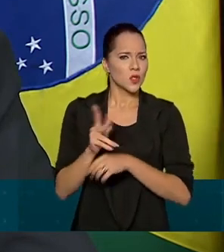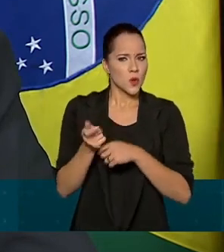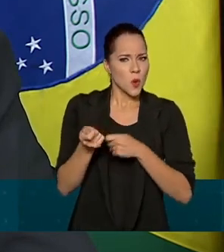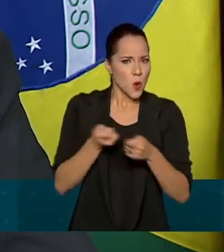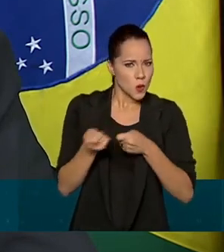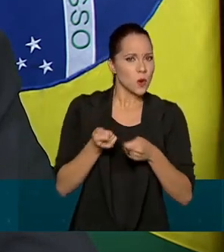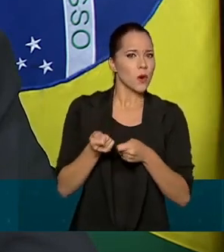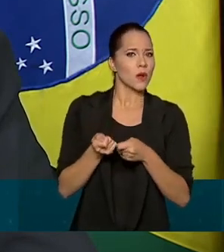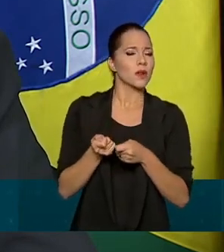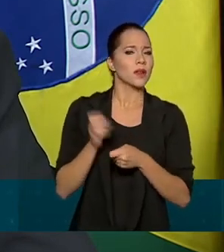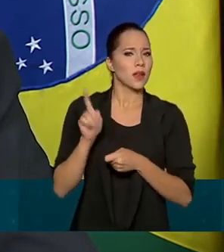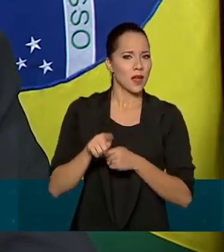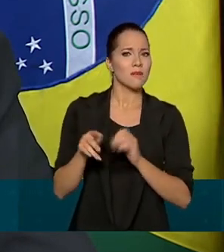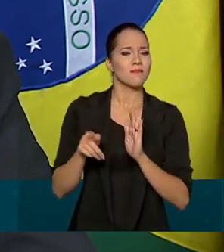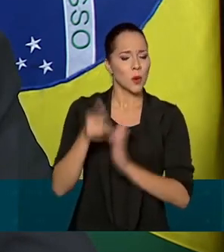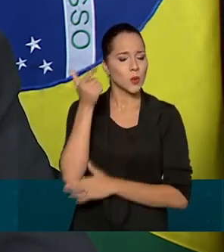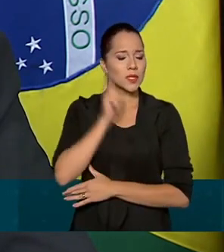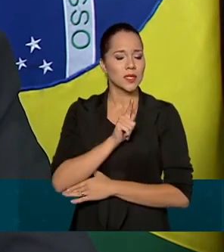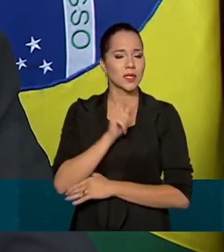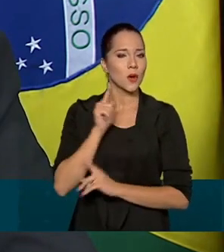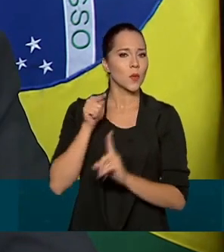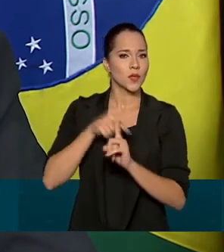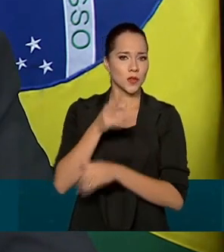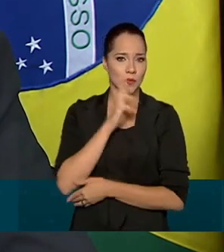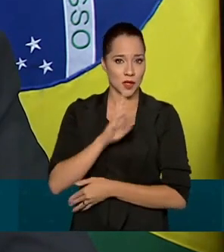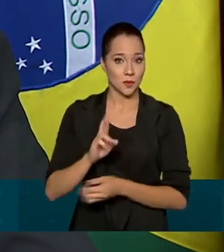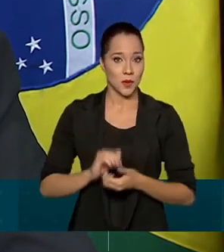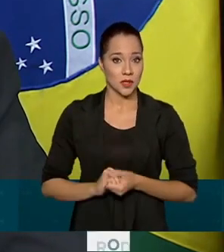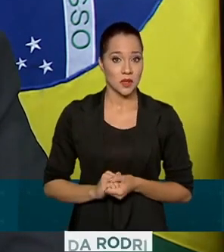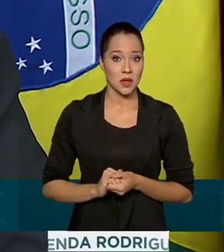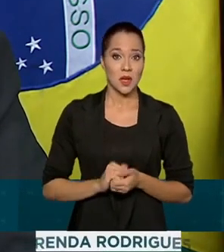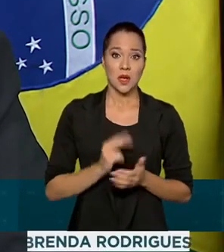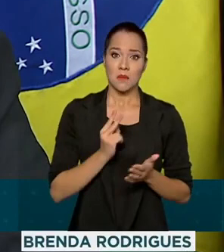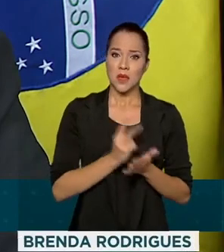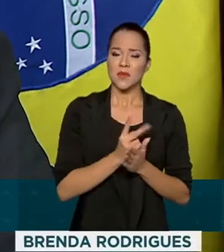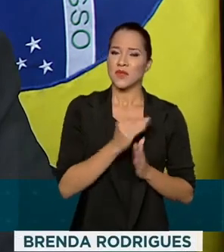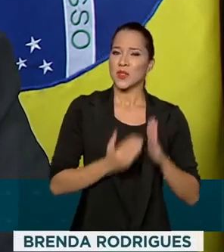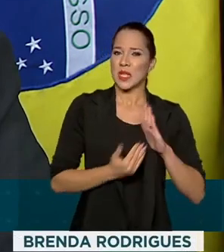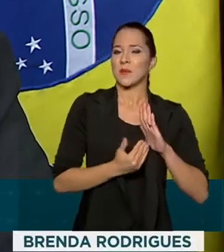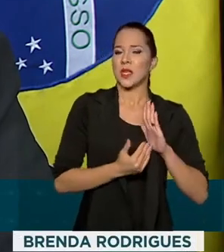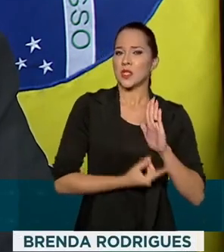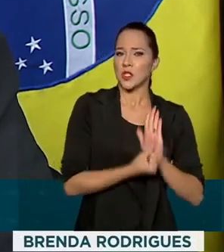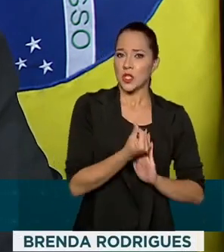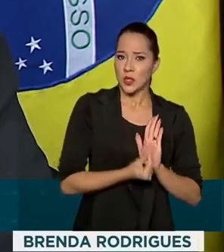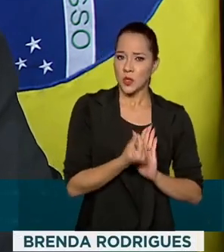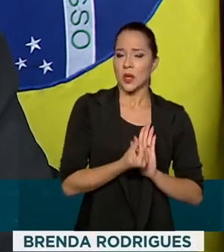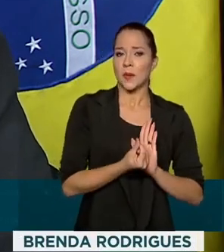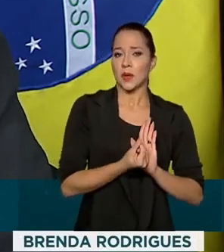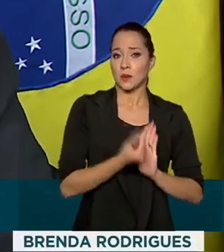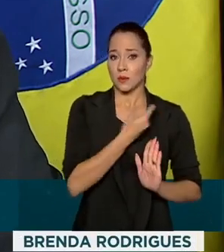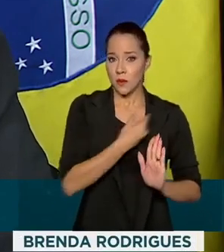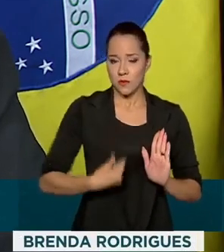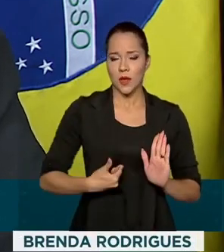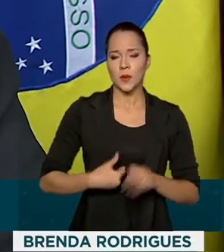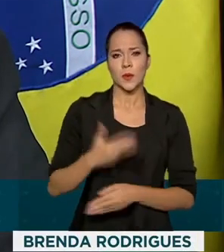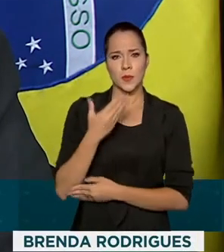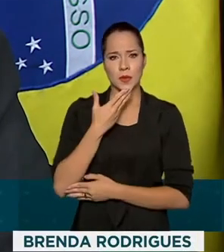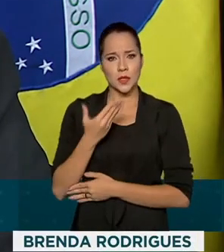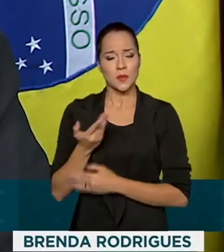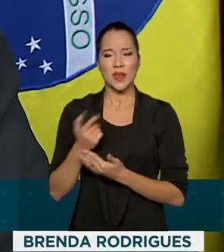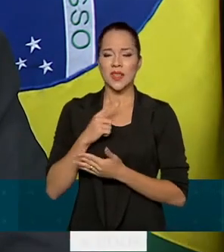são parte da resposta. Apesar das limitações orçamentárias do governo, determinei o